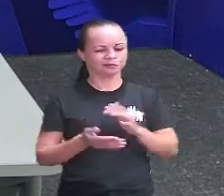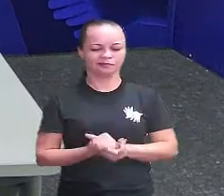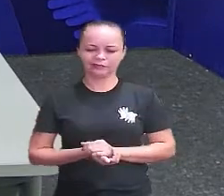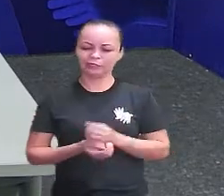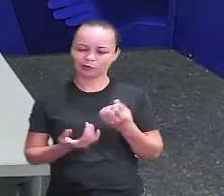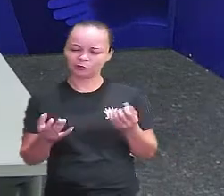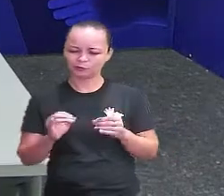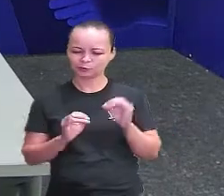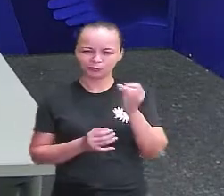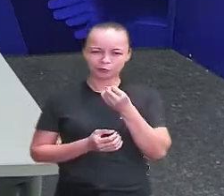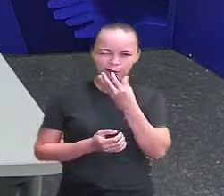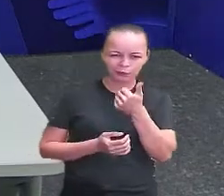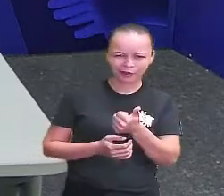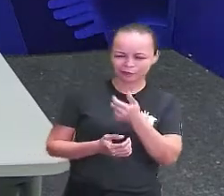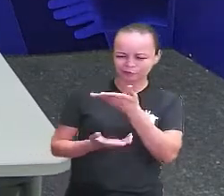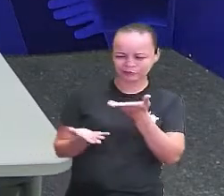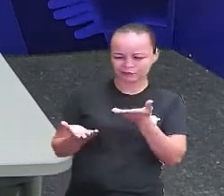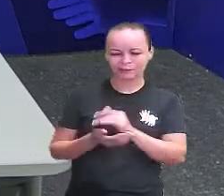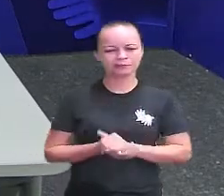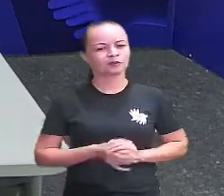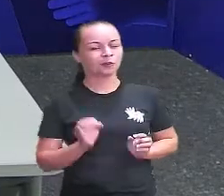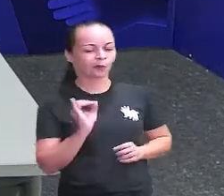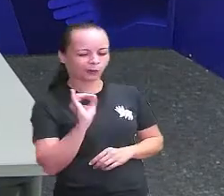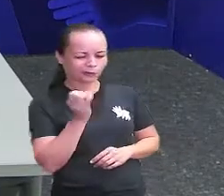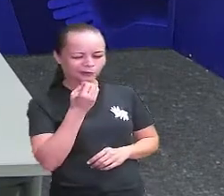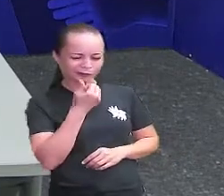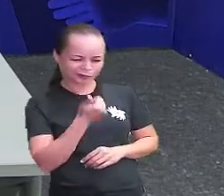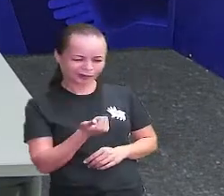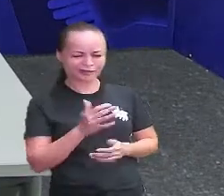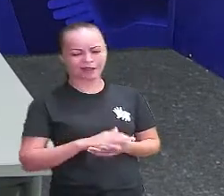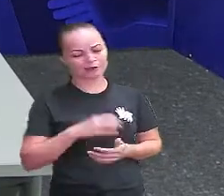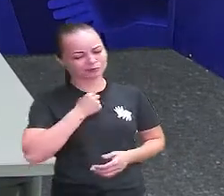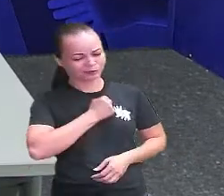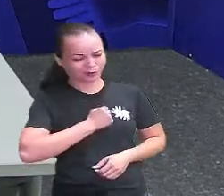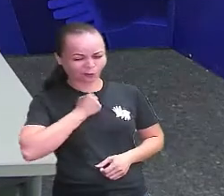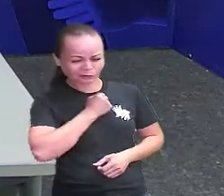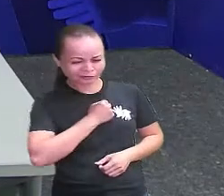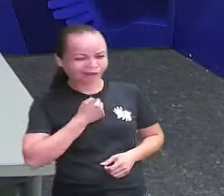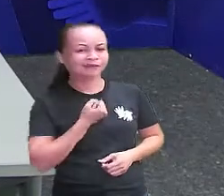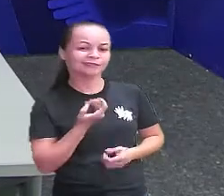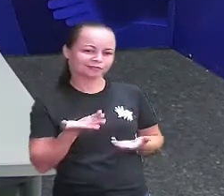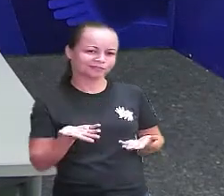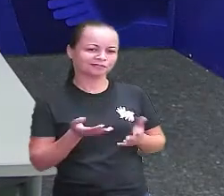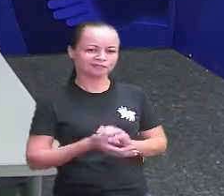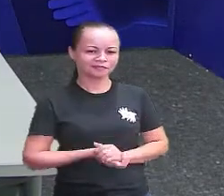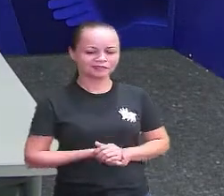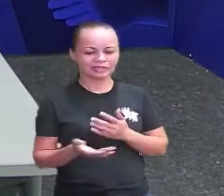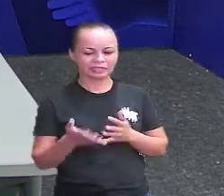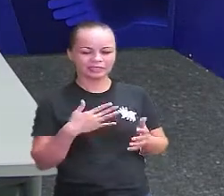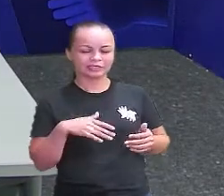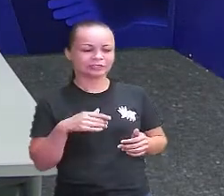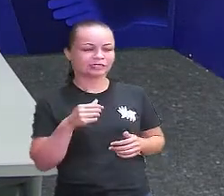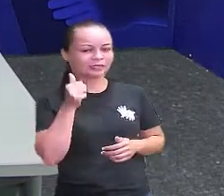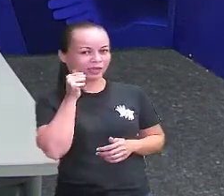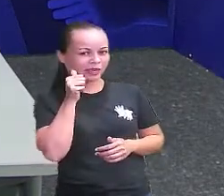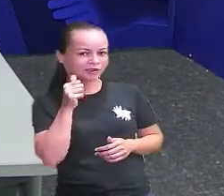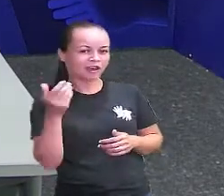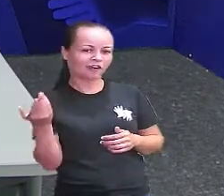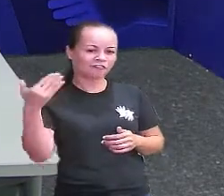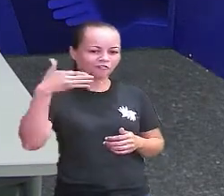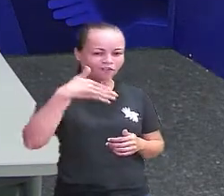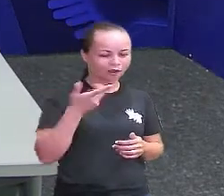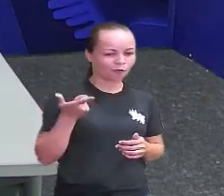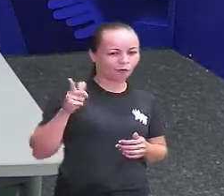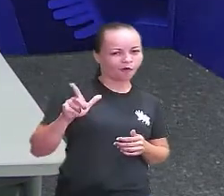como você tá? Oi pessoal, tudo bom? Ai, eu tava com saudade, sabia? A bírbola que veio das outras vezes